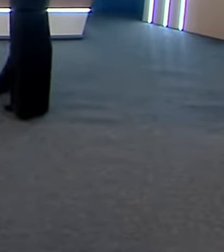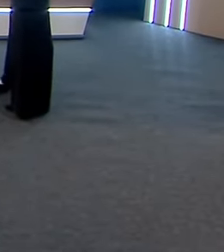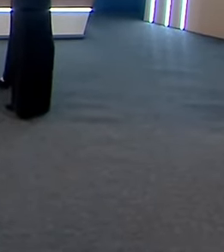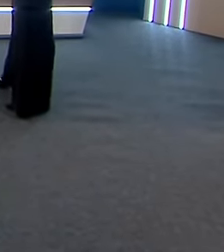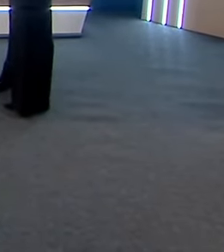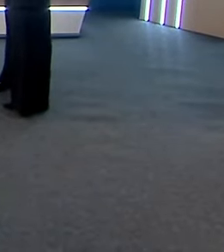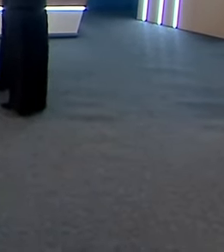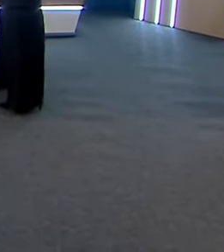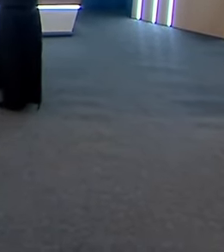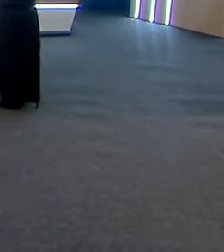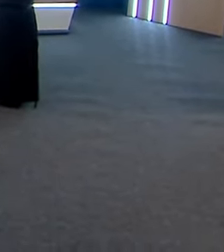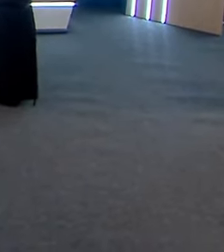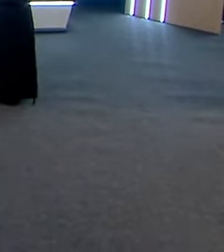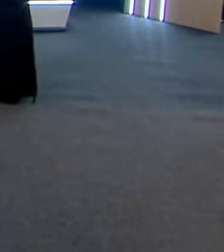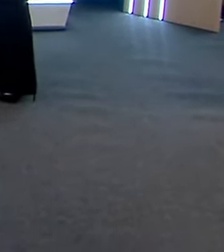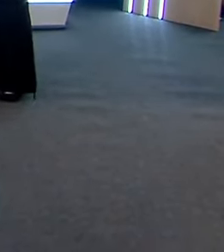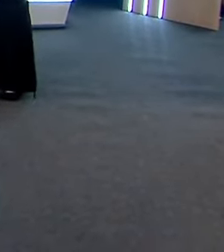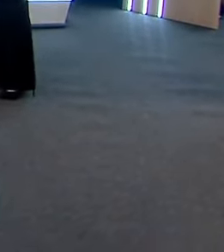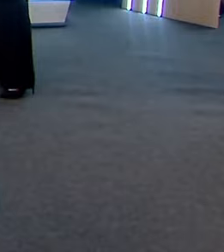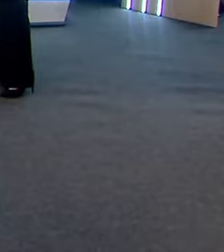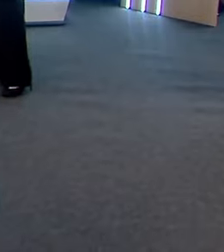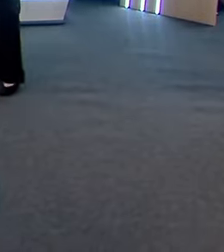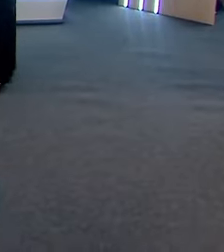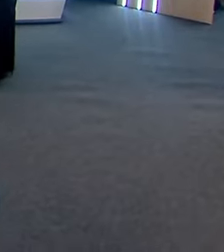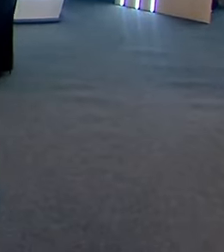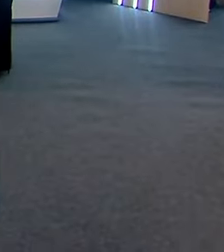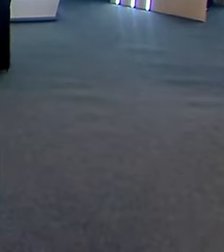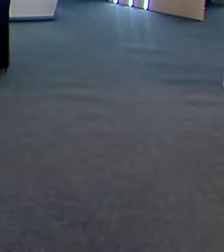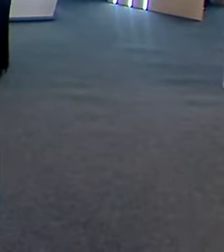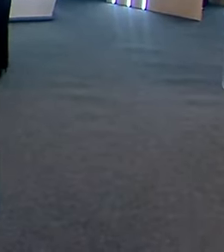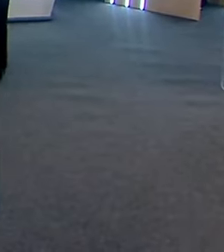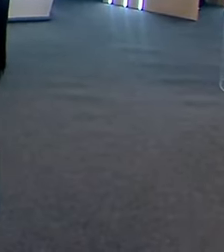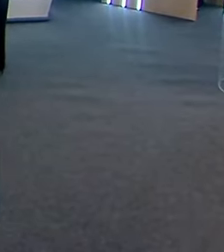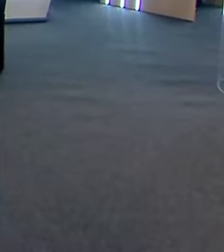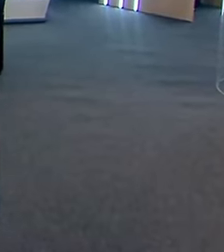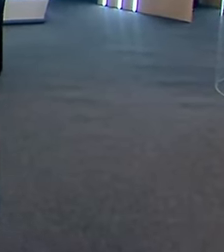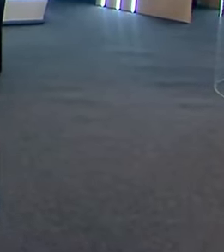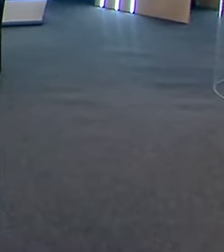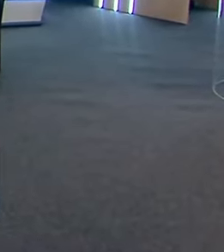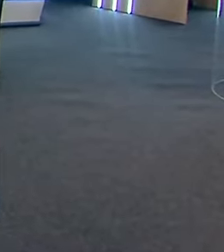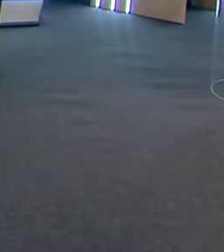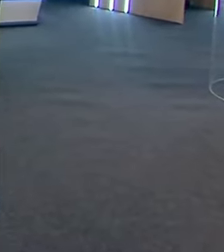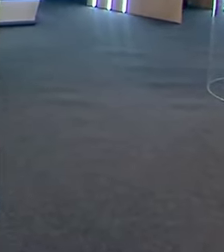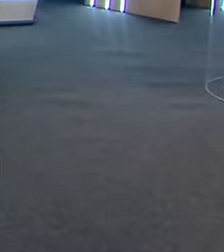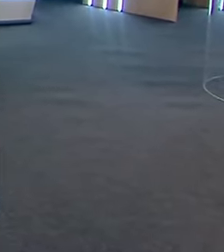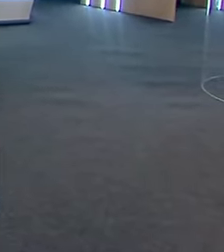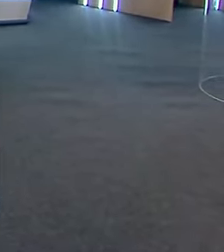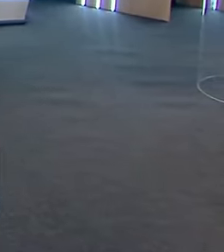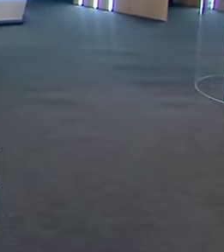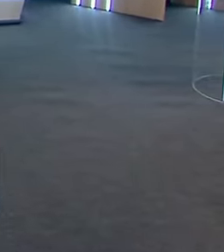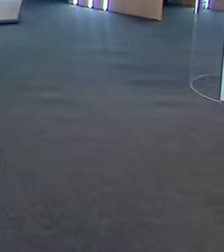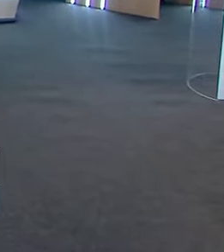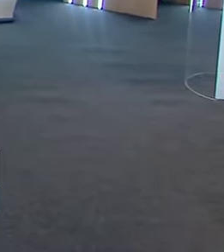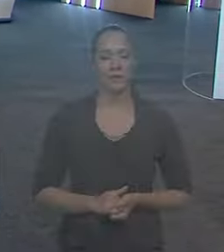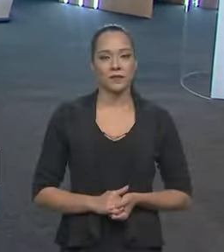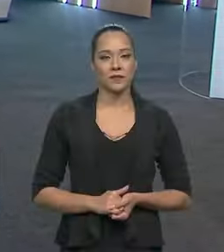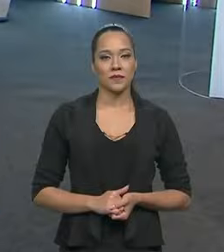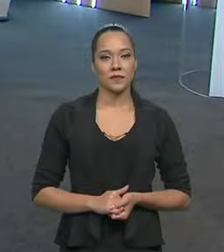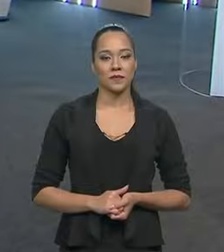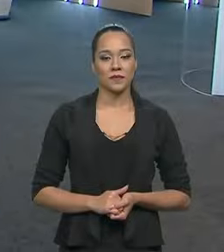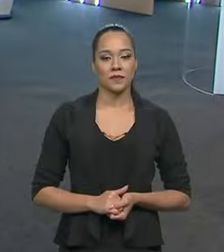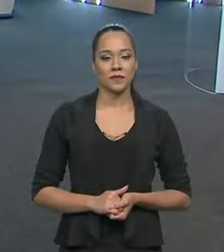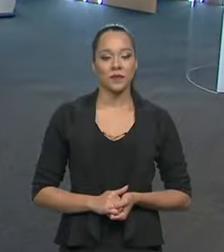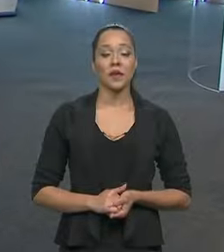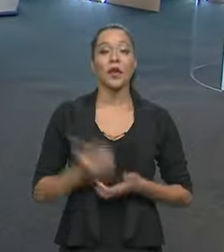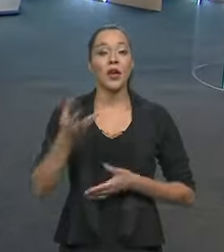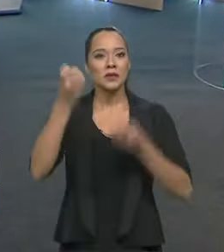Hungria, 1986. Fala um pouquinho desse momento. Olha, eu quero explicar um pouco desse momento porque